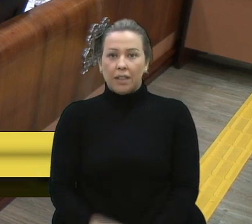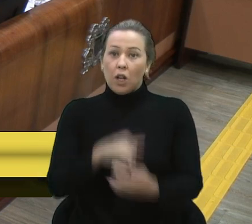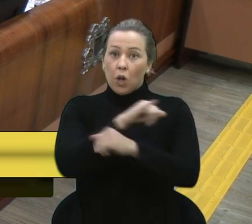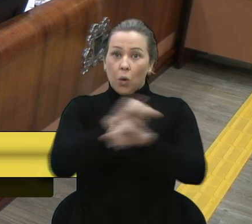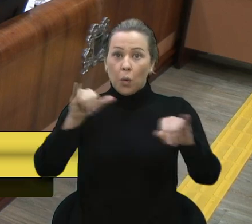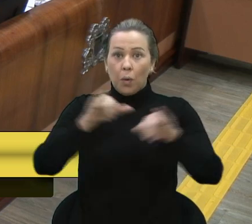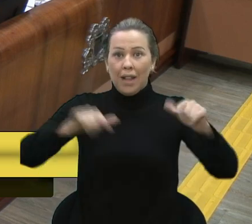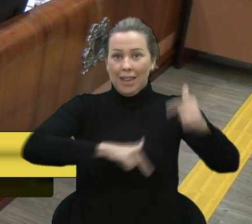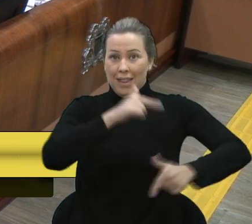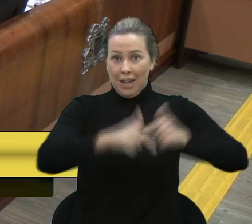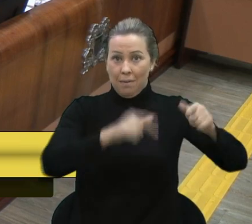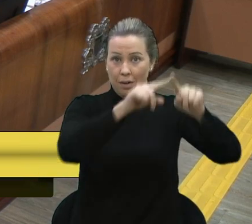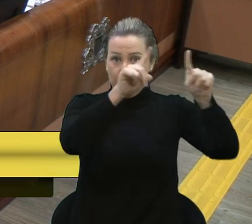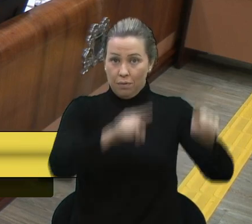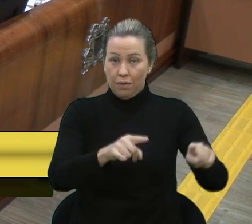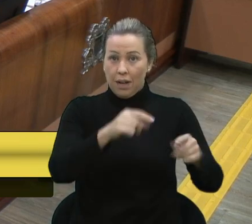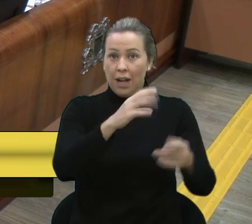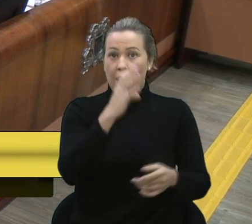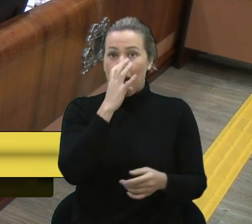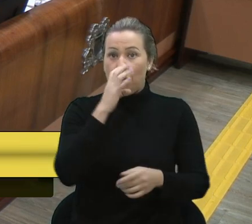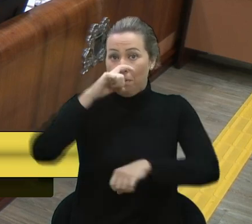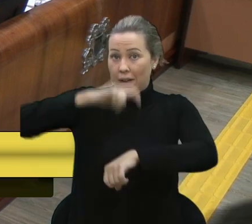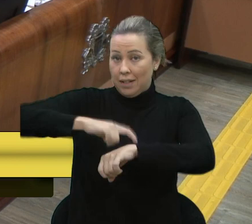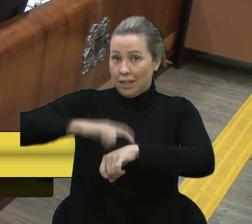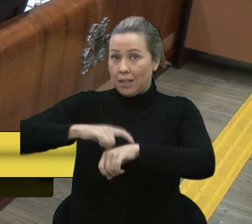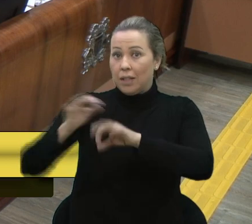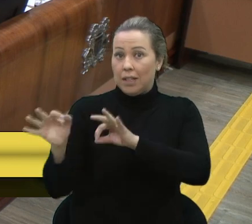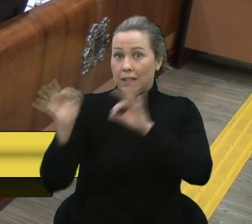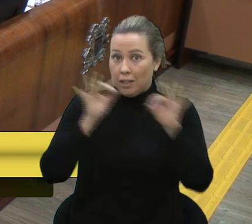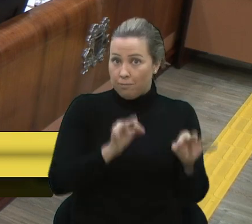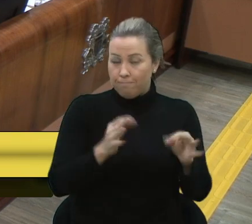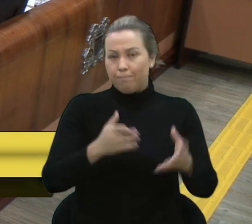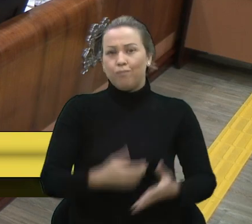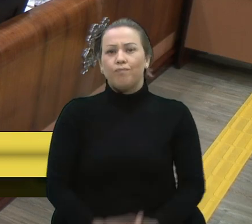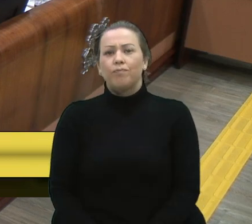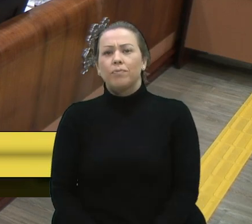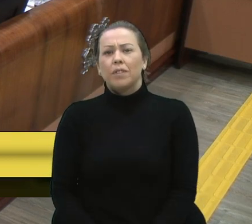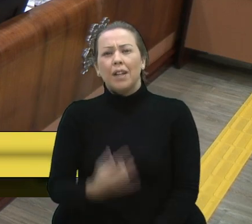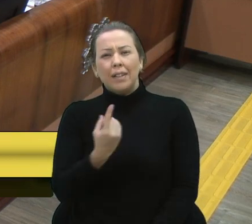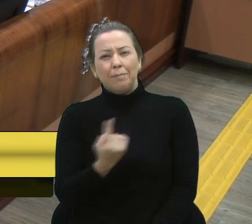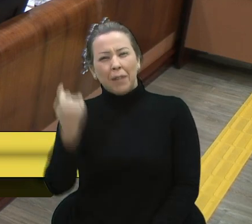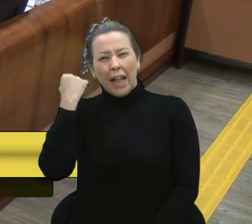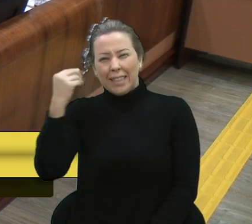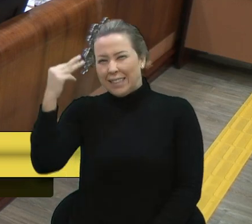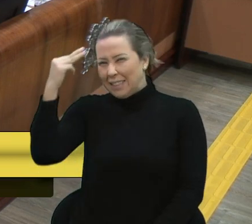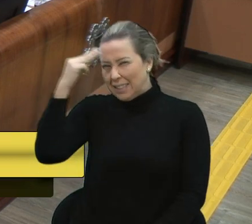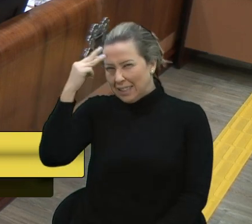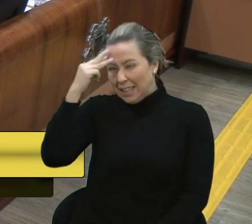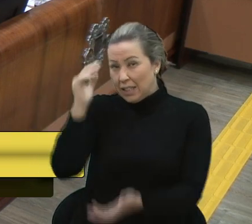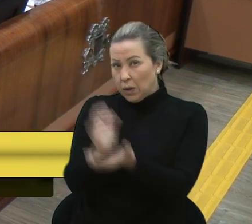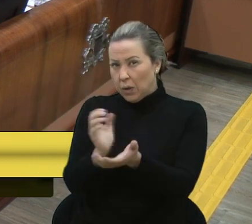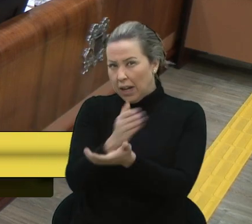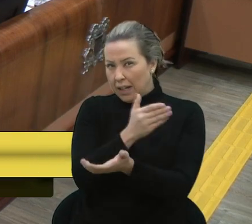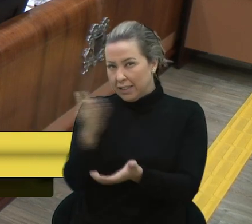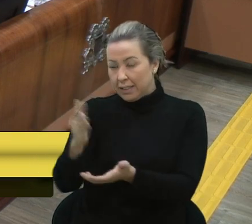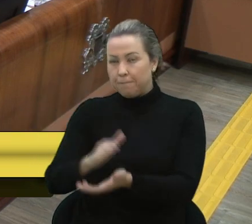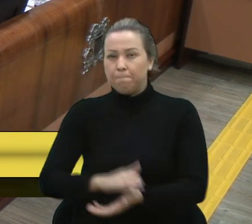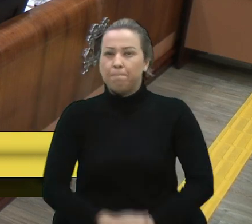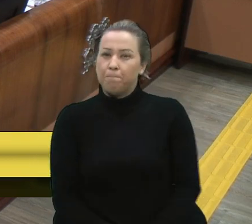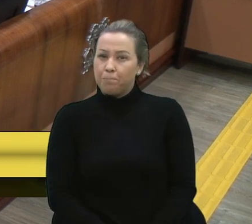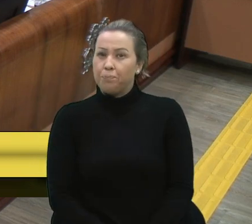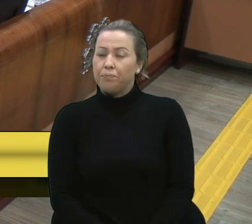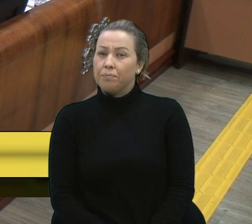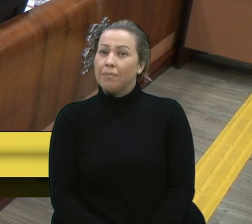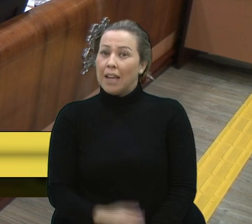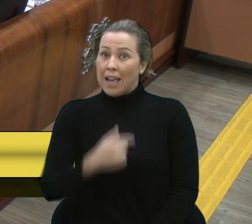trabalhadores que nos acompanham neste momento, ou a posteriori. Na última terça-feira, colegas, eu trouxe, na